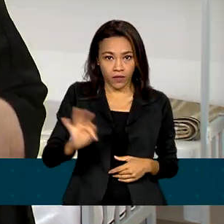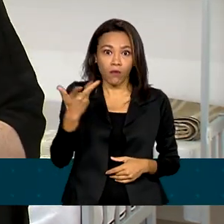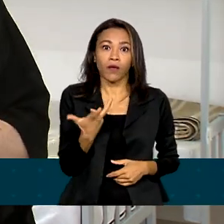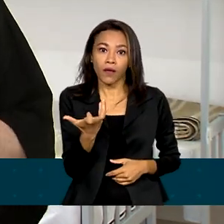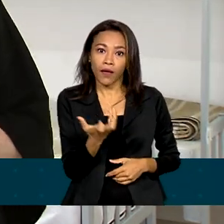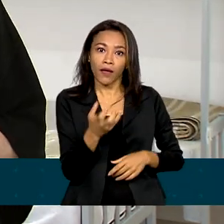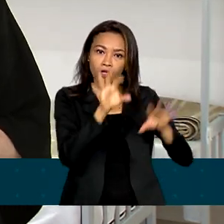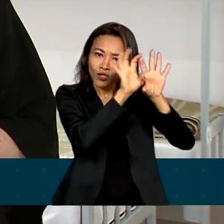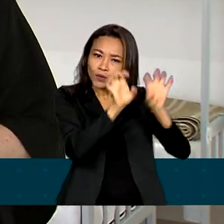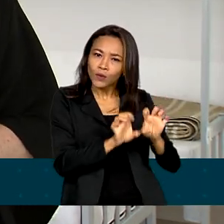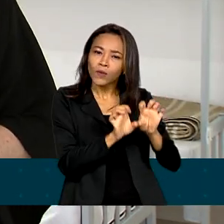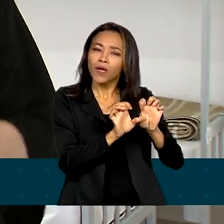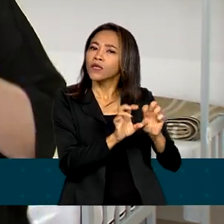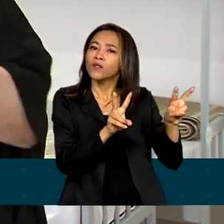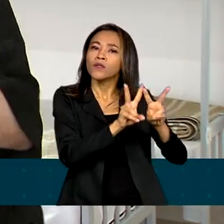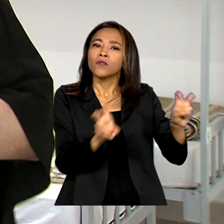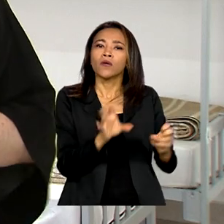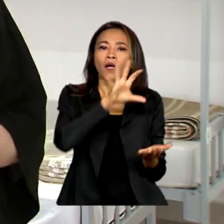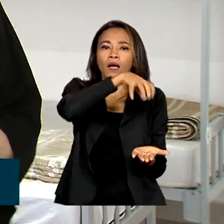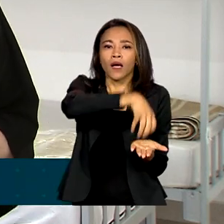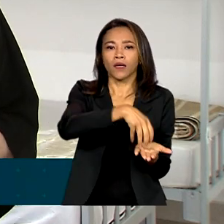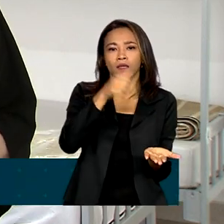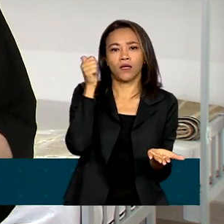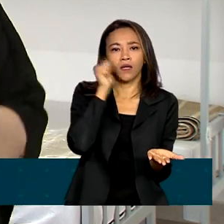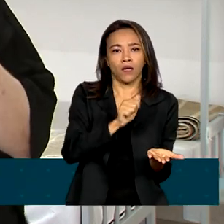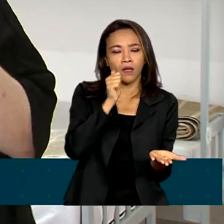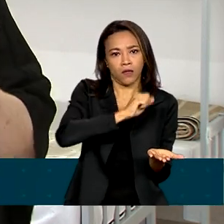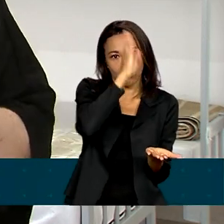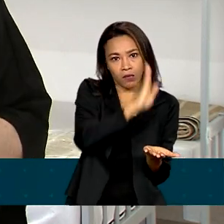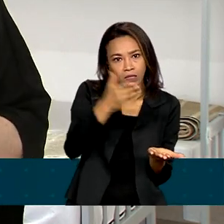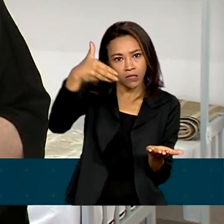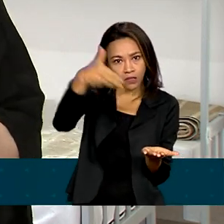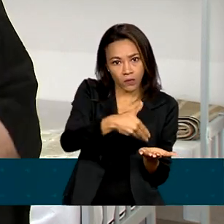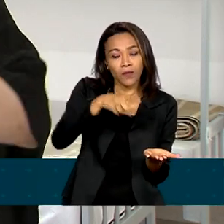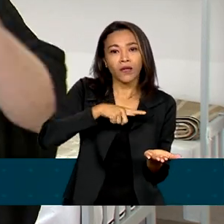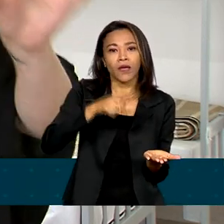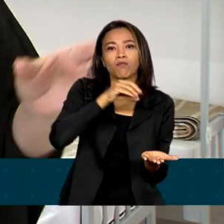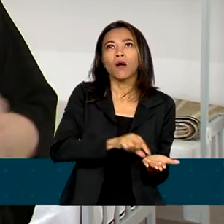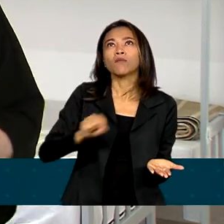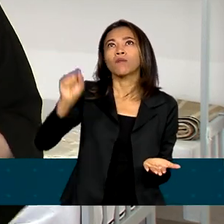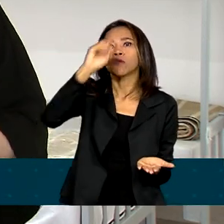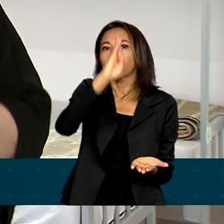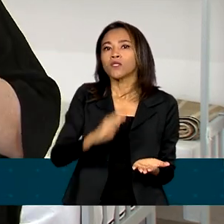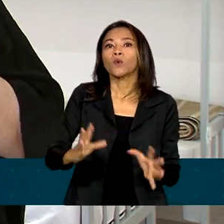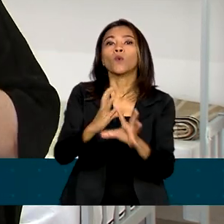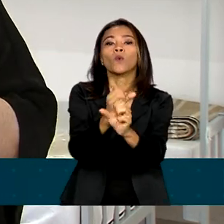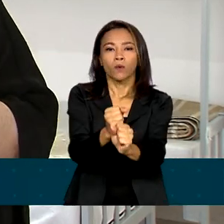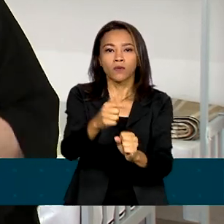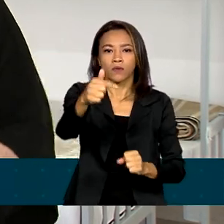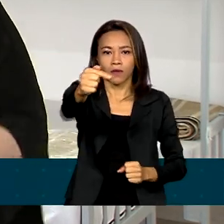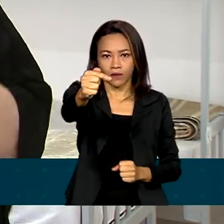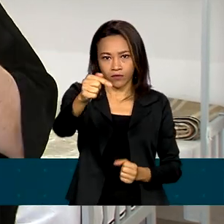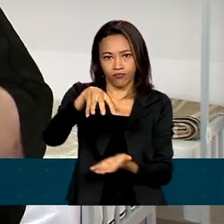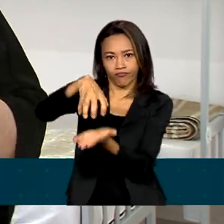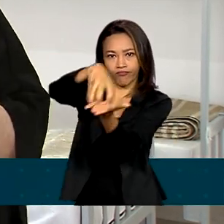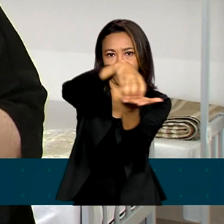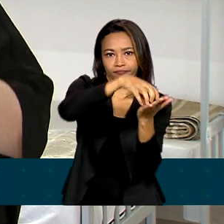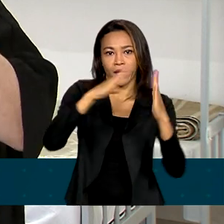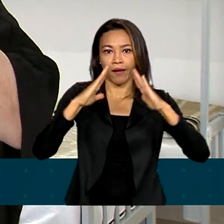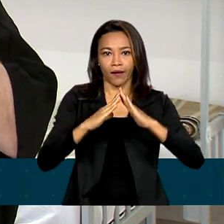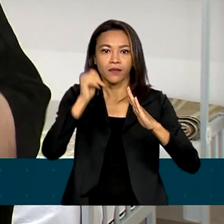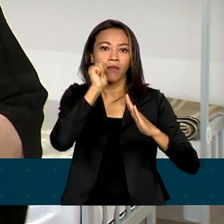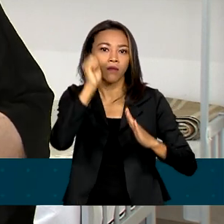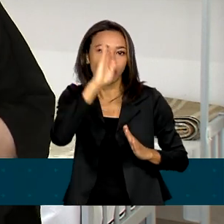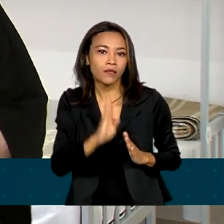a Casa da Mulher Brasileira. Atualmente existem sete unidades em todo o país. A ideia é implantar